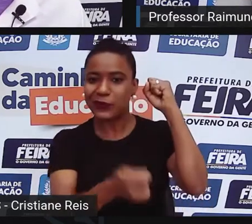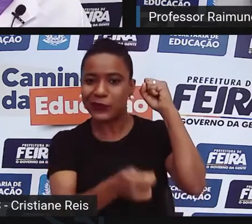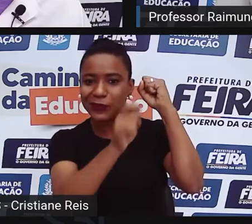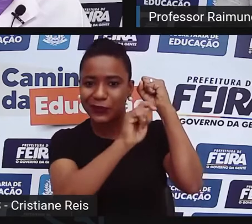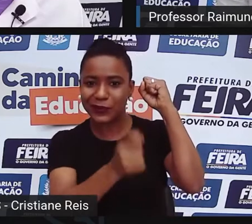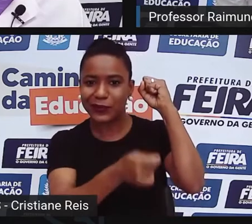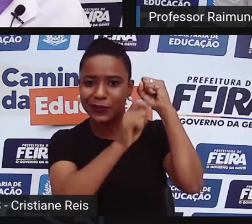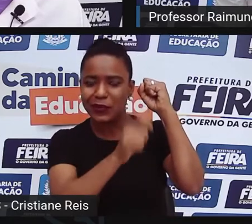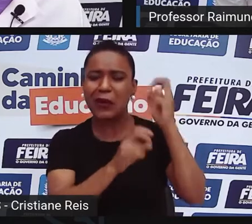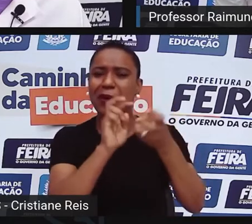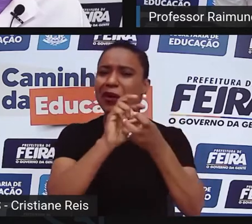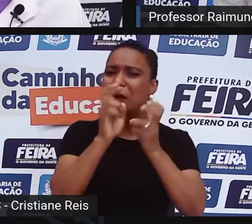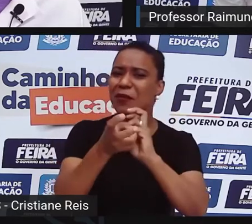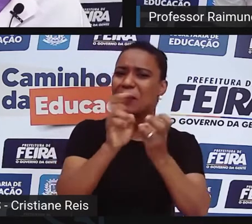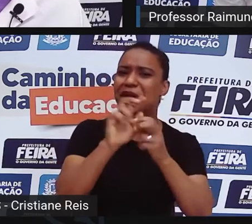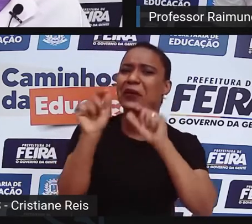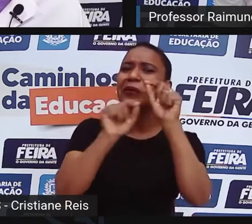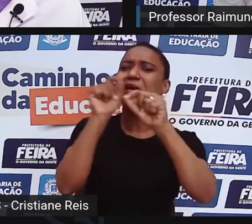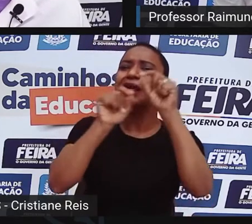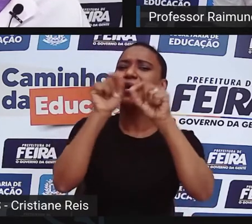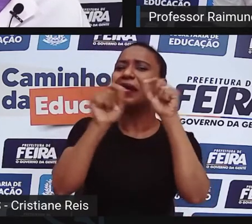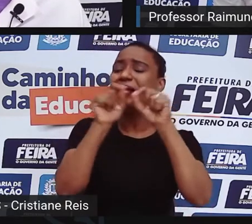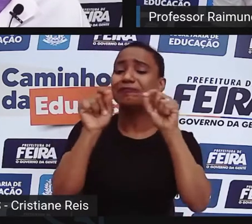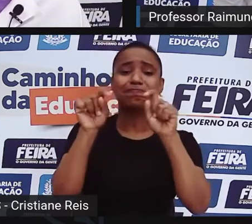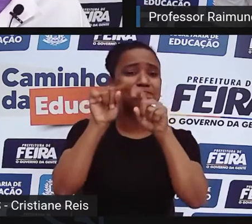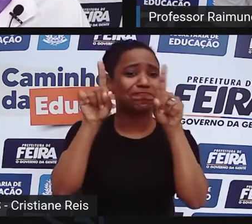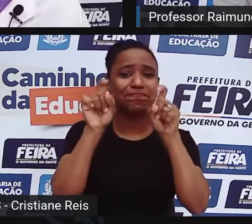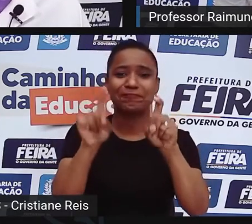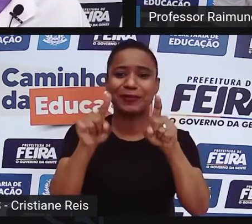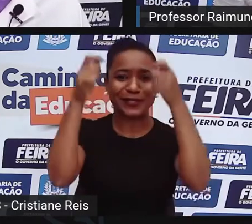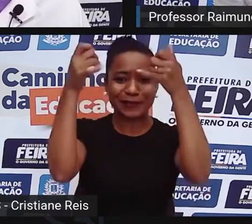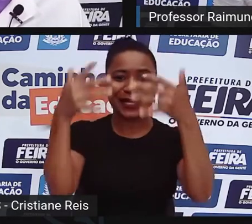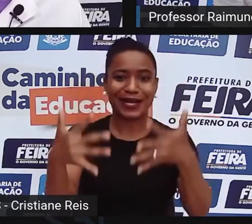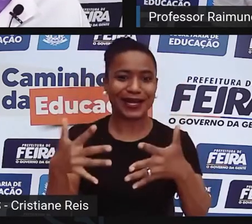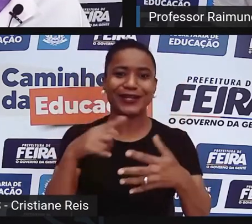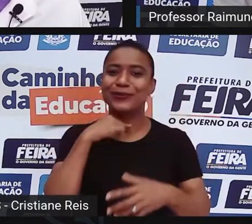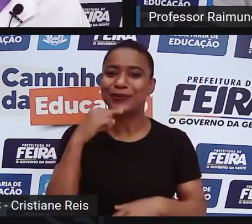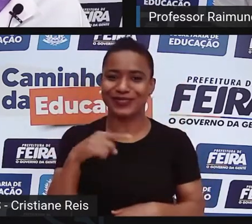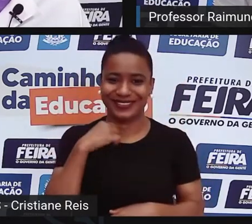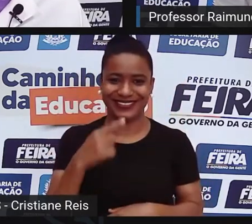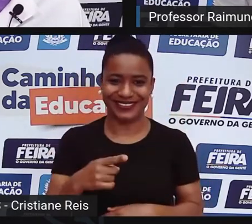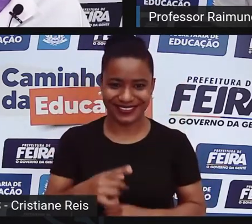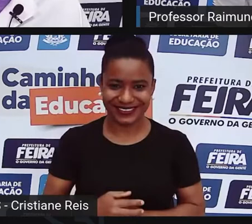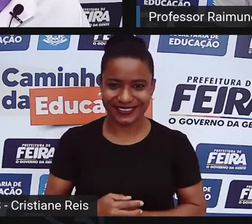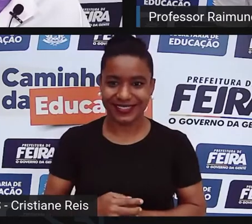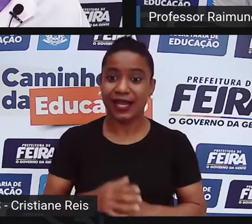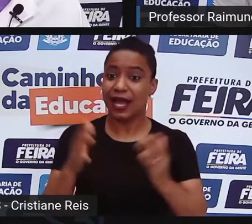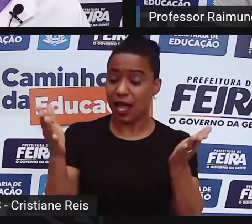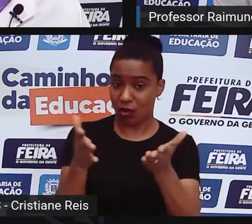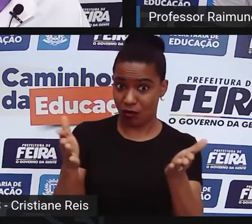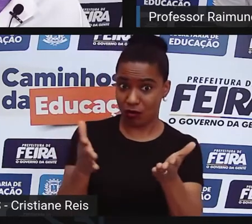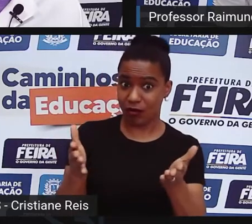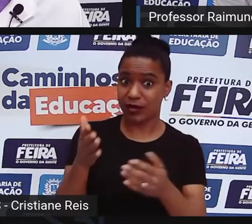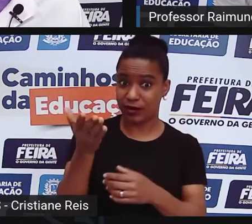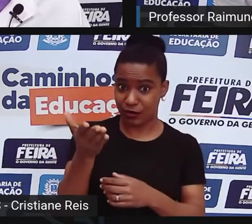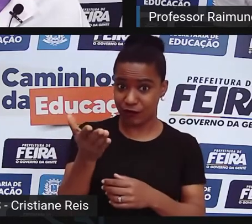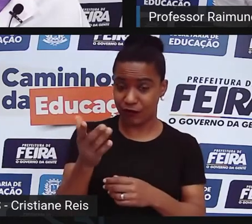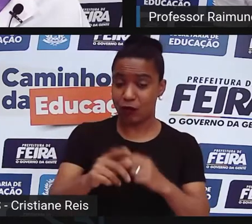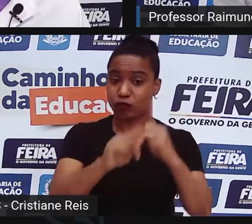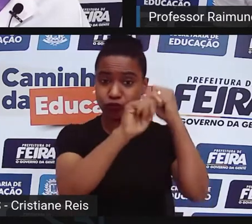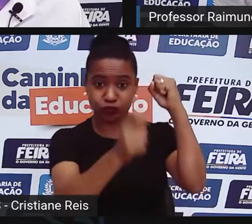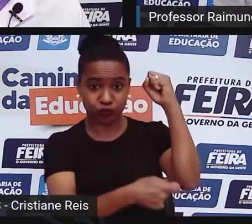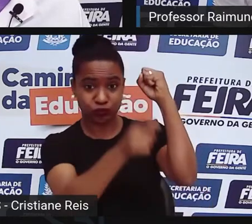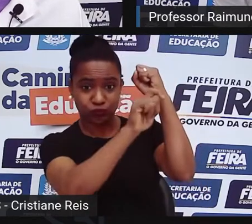definir a capoeira por um completo. Eu vou cantar agora, Felipe, uma música da capoeira angola